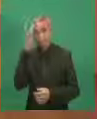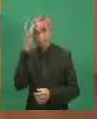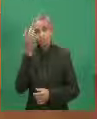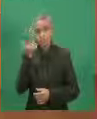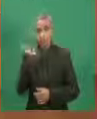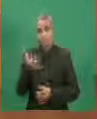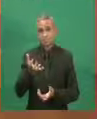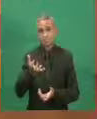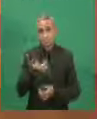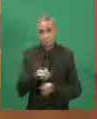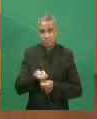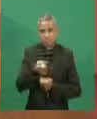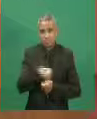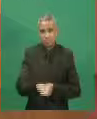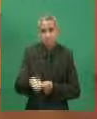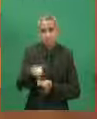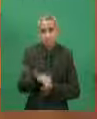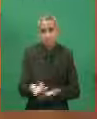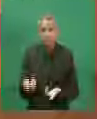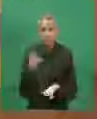contradição que na prática não existiu. Muito obrigado.